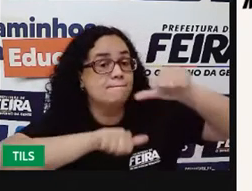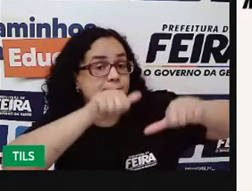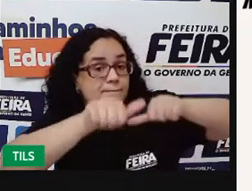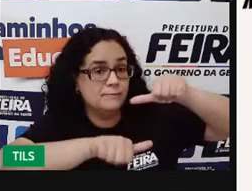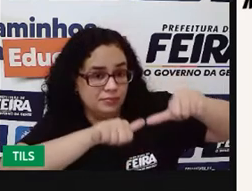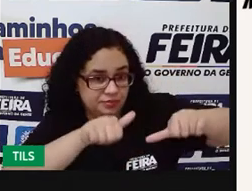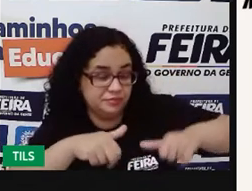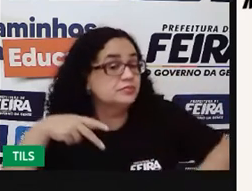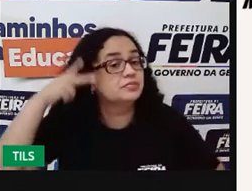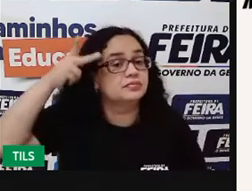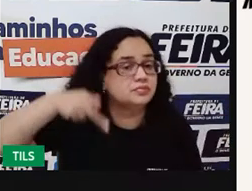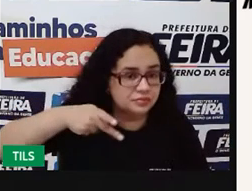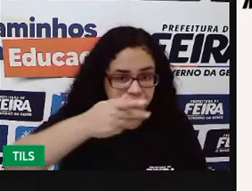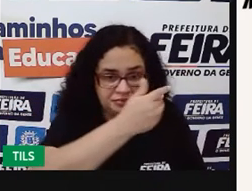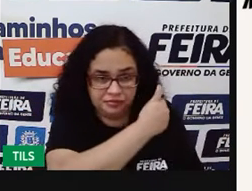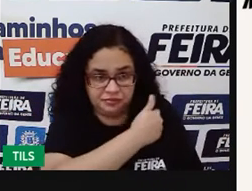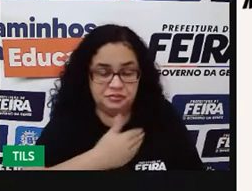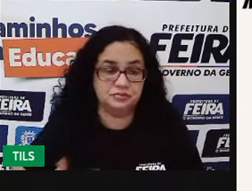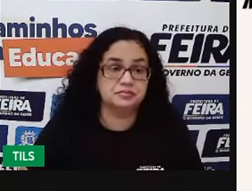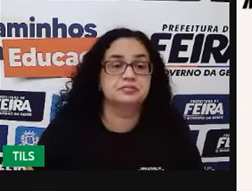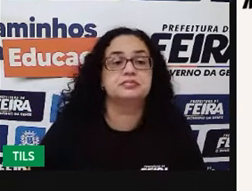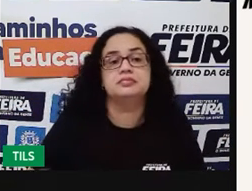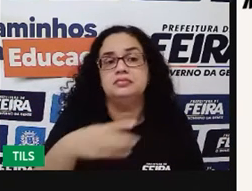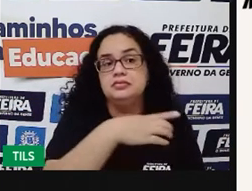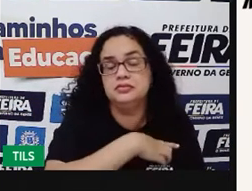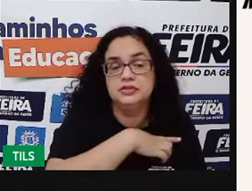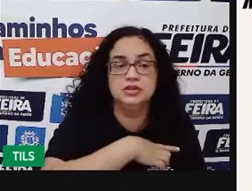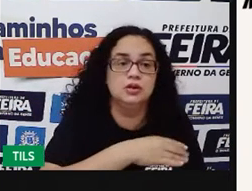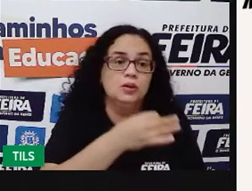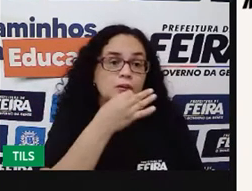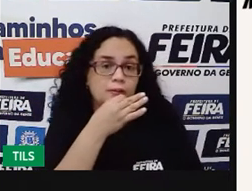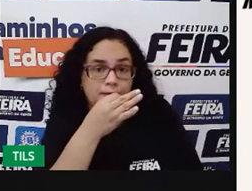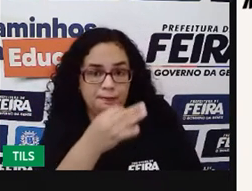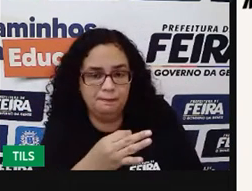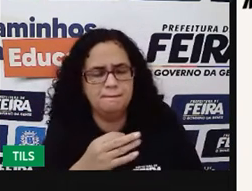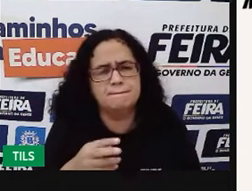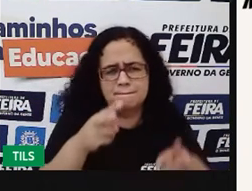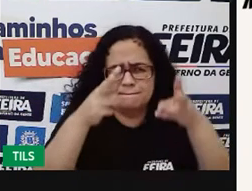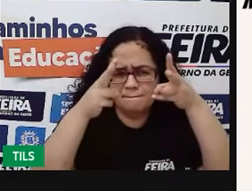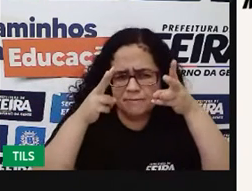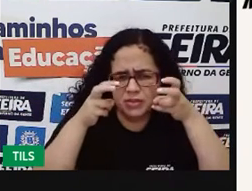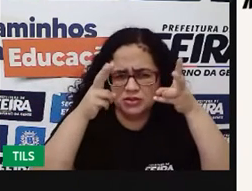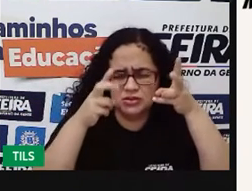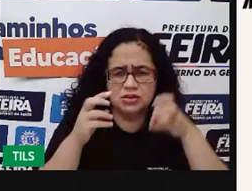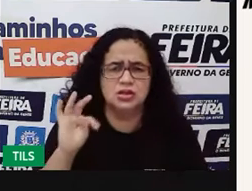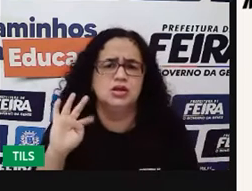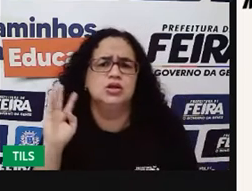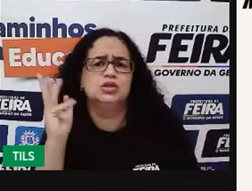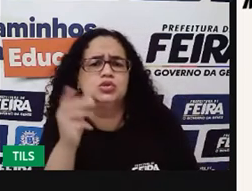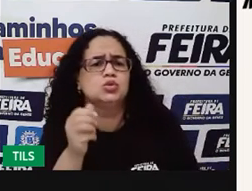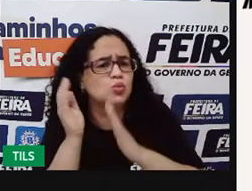nessa política pública pra que ela alcance o seu objetivo. Percebe, então, que é toda uma ordem, uma